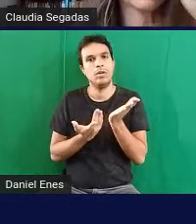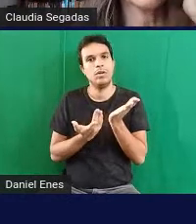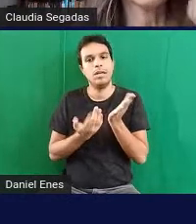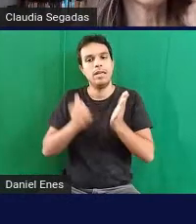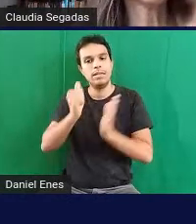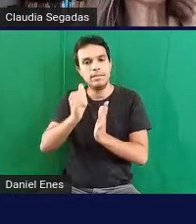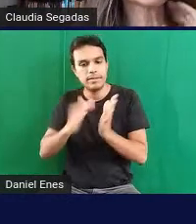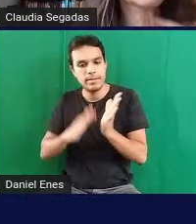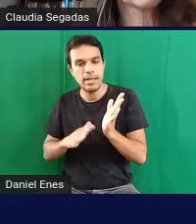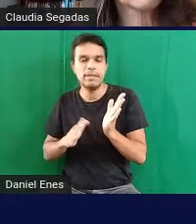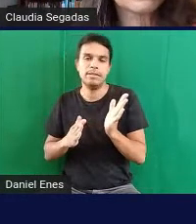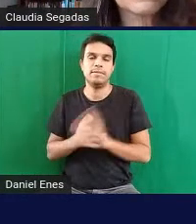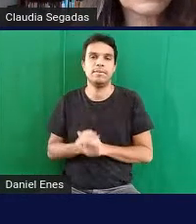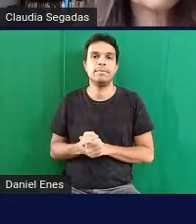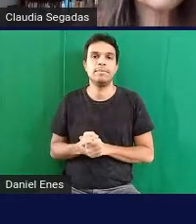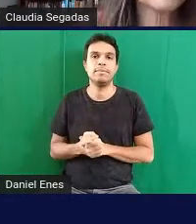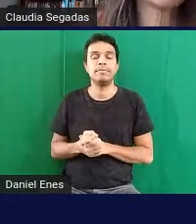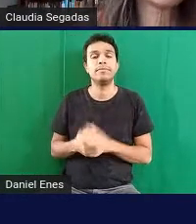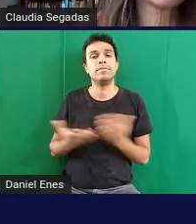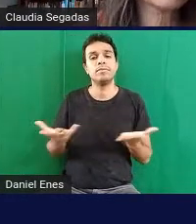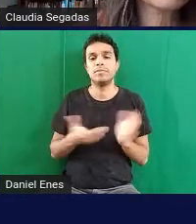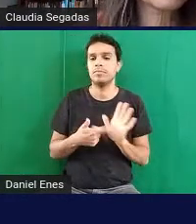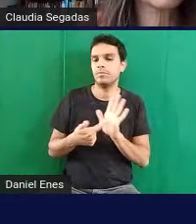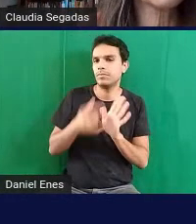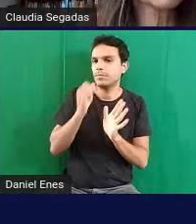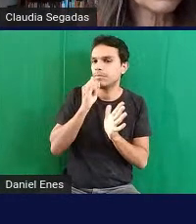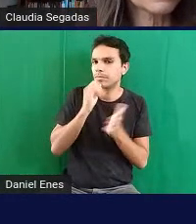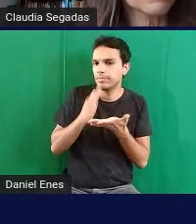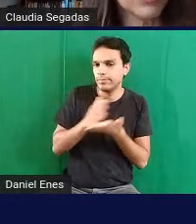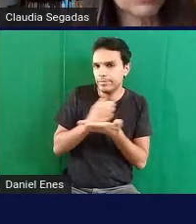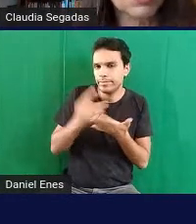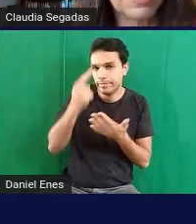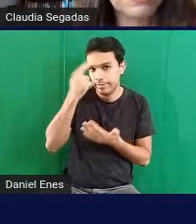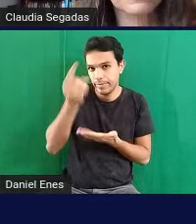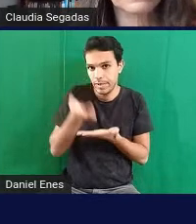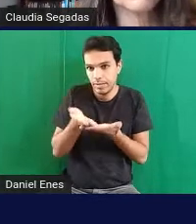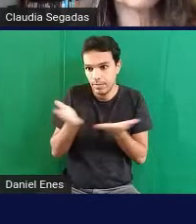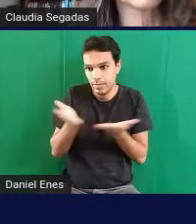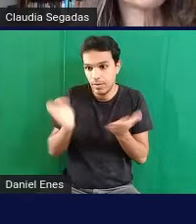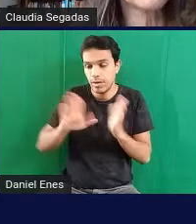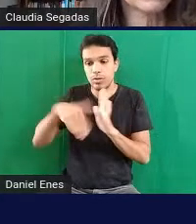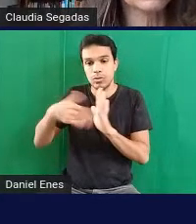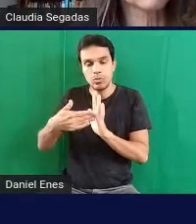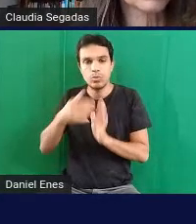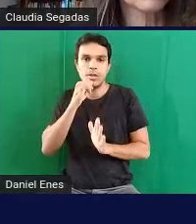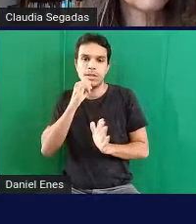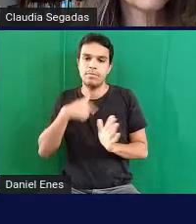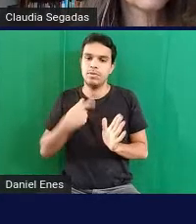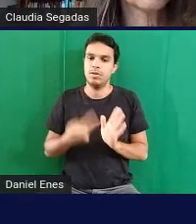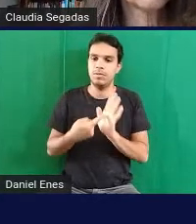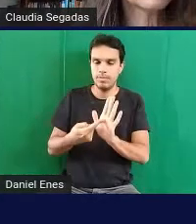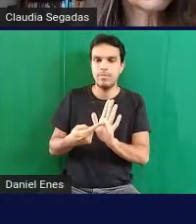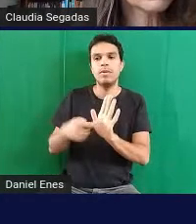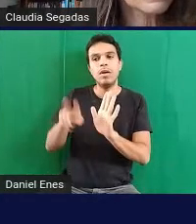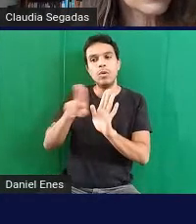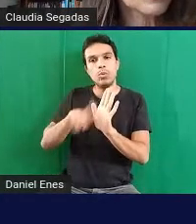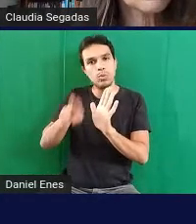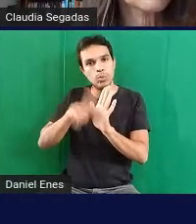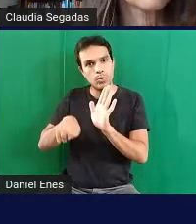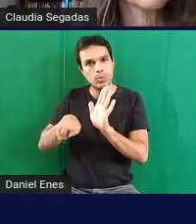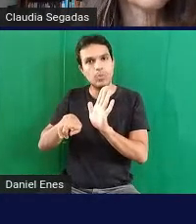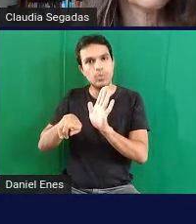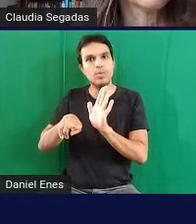se referem então eu vou trazer alguns exemplos lembrando a vocês que todos os exemplos que eu estou trazendo aqui foram aplicados com